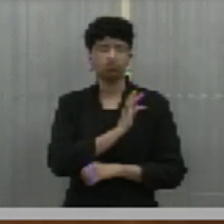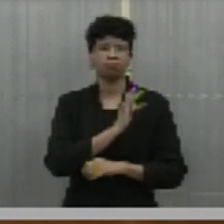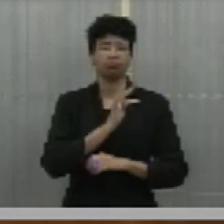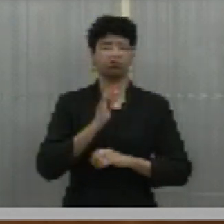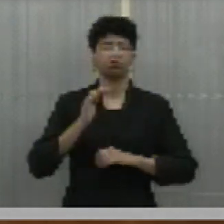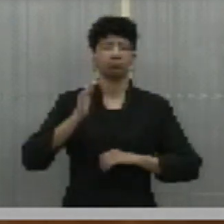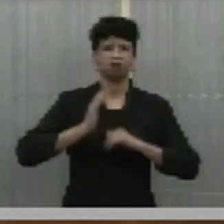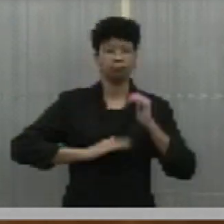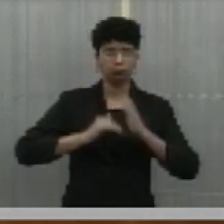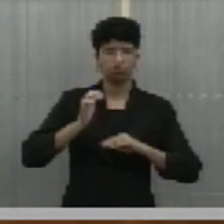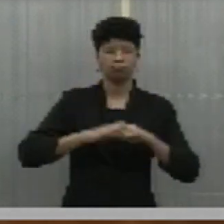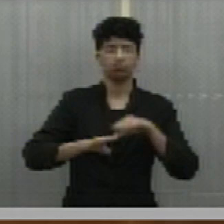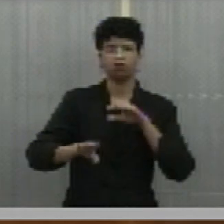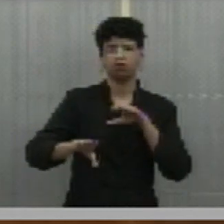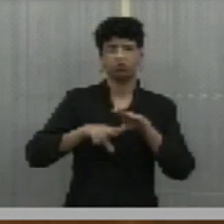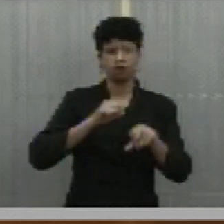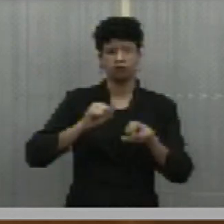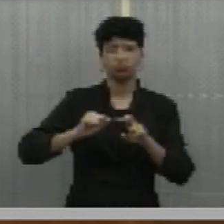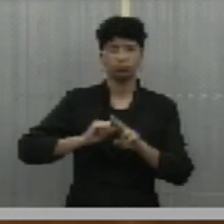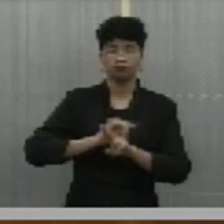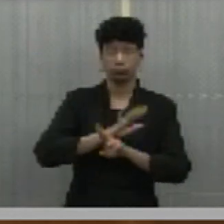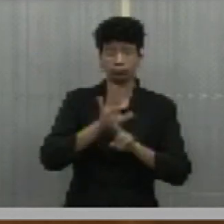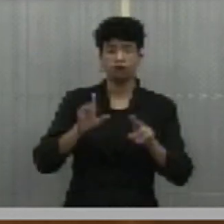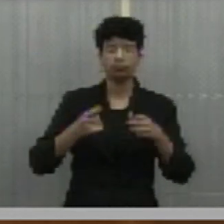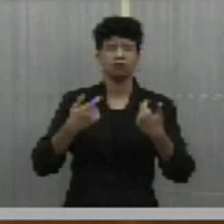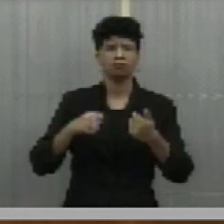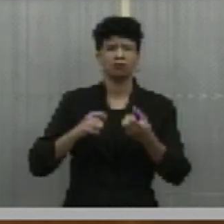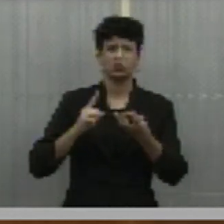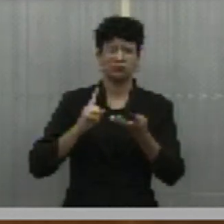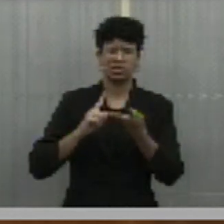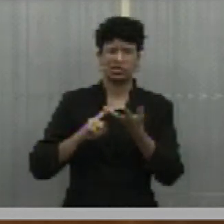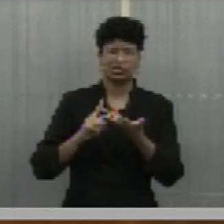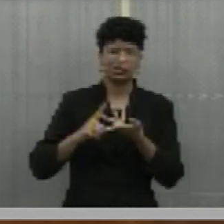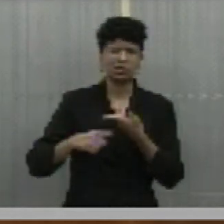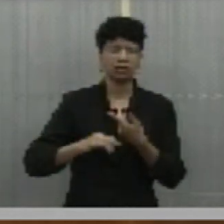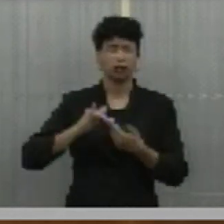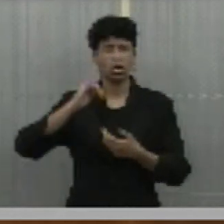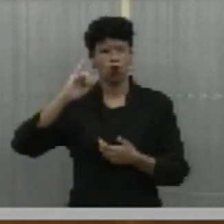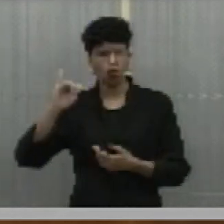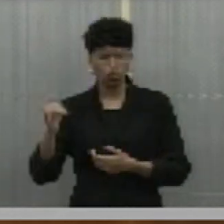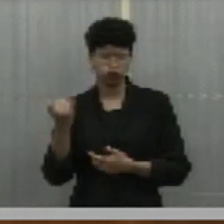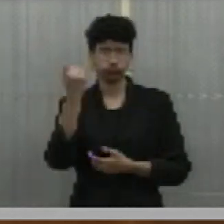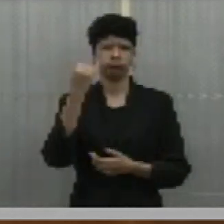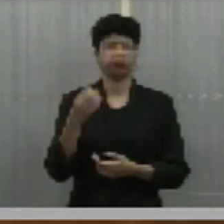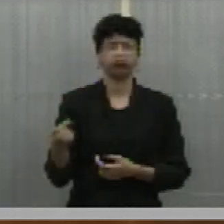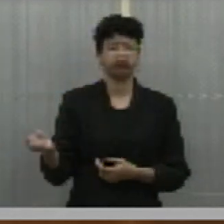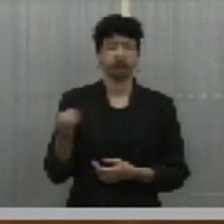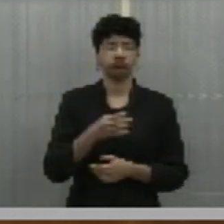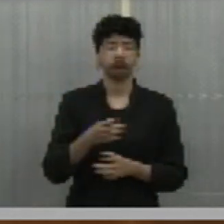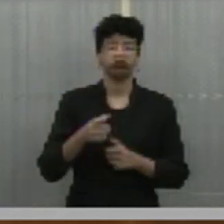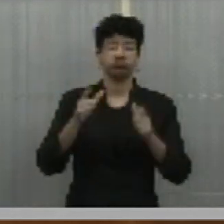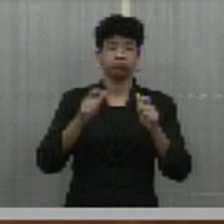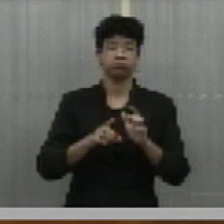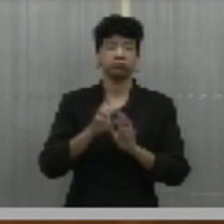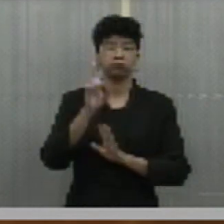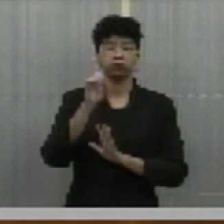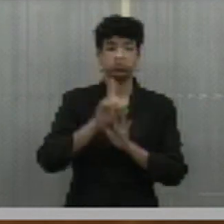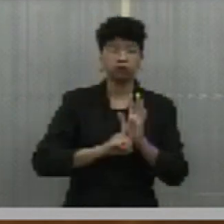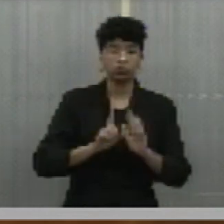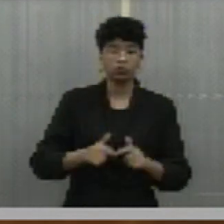e a formação universitária, deve abrir um leque de oportunidades para novos postos de trabalho. O Piauí avança.